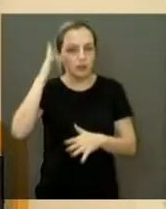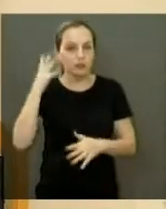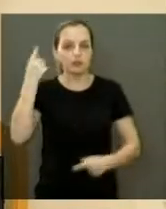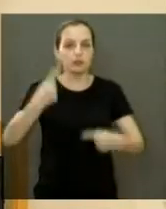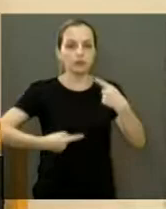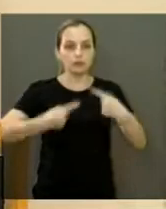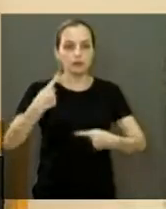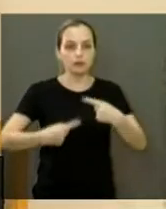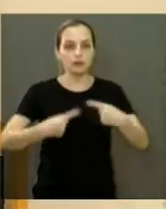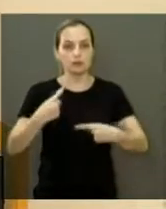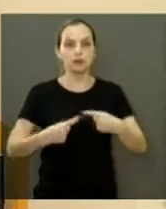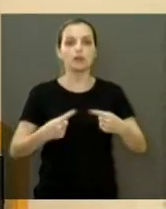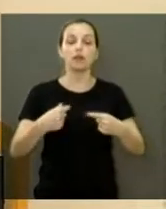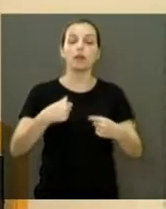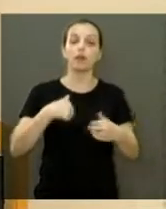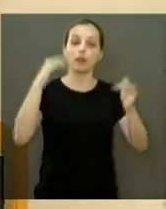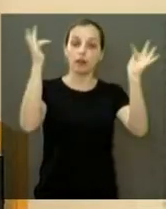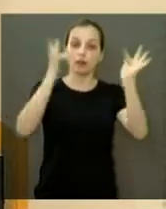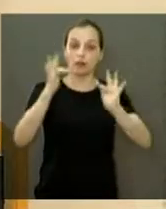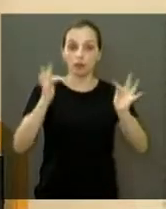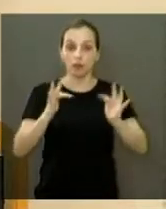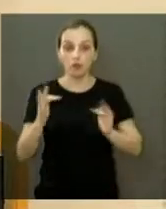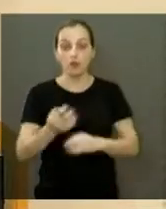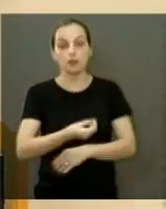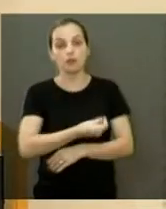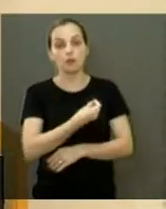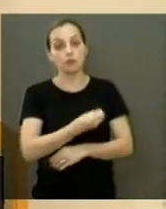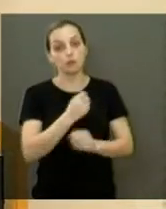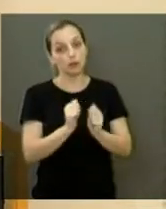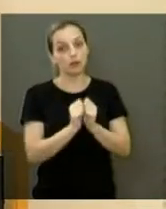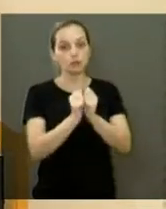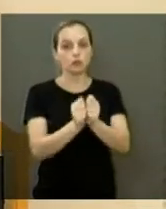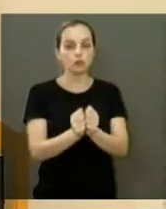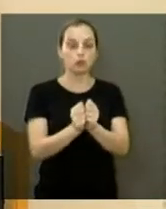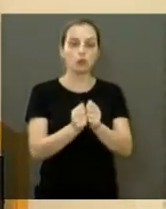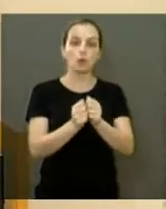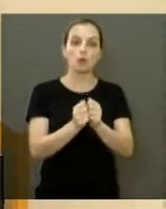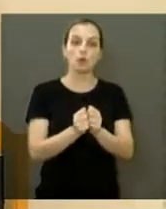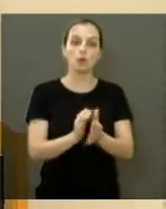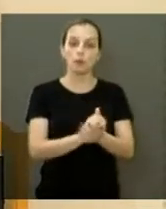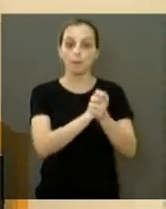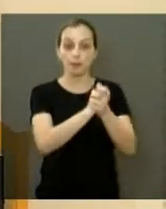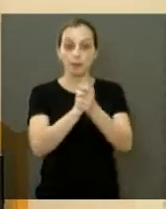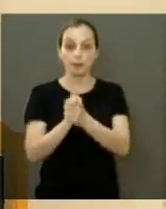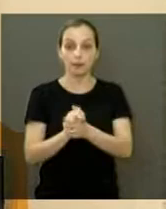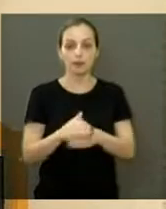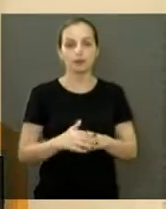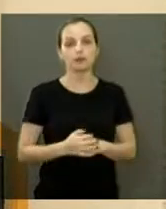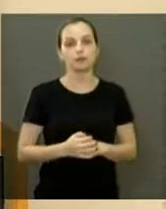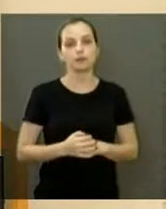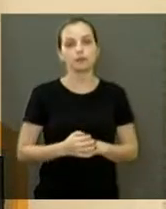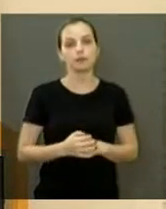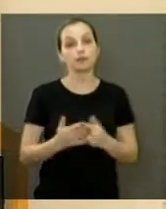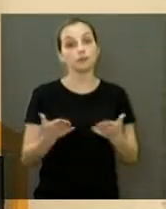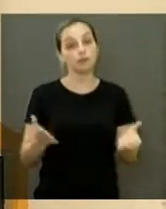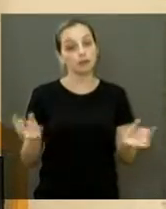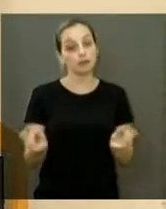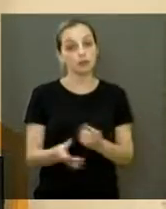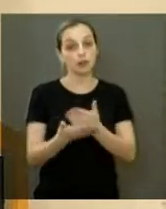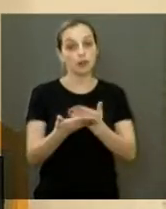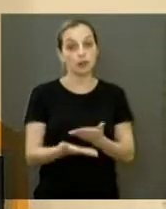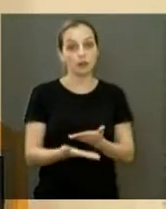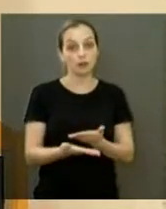muito bom e eu fiquei muito feliz de participar desse momento com vocês. Parabéns pela atividade. Acho que nós encerramos aí, né?